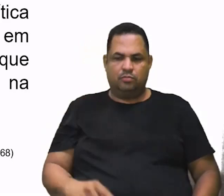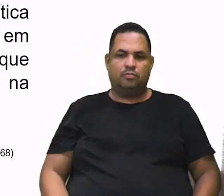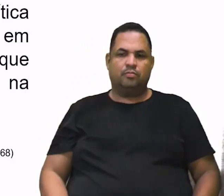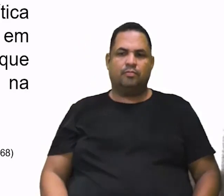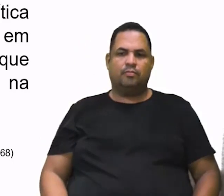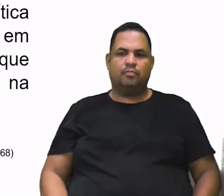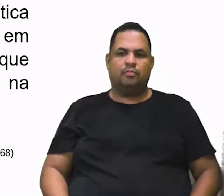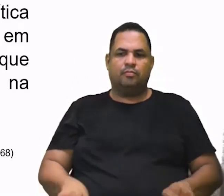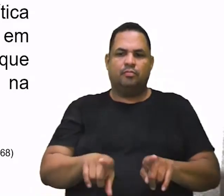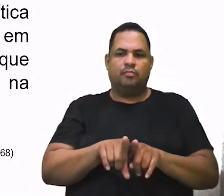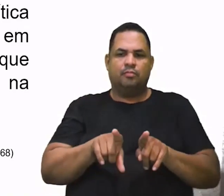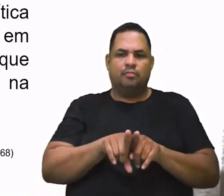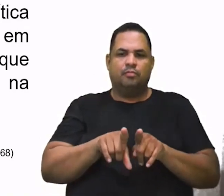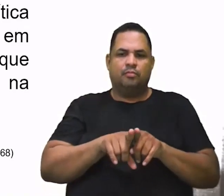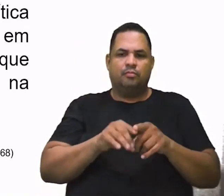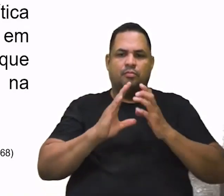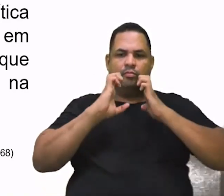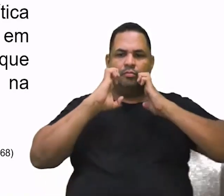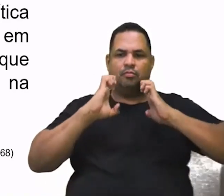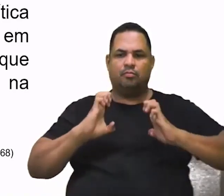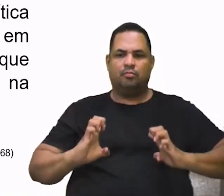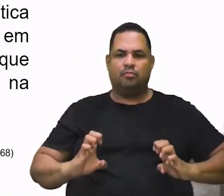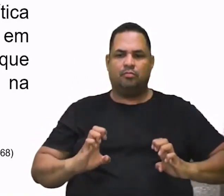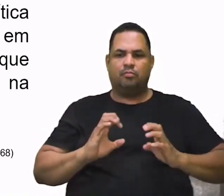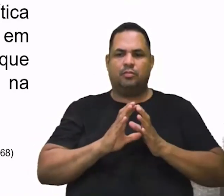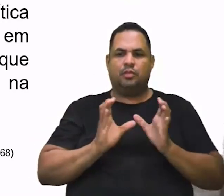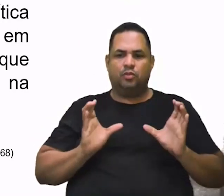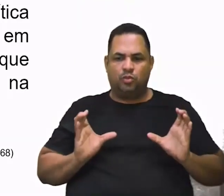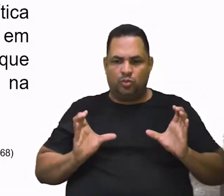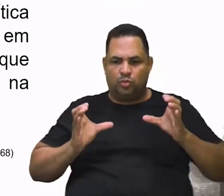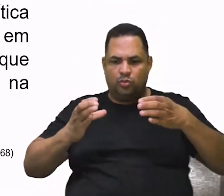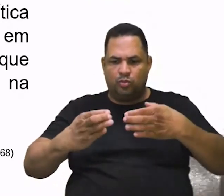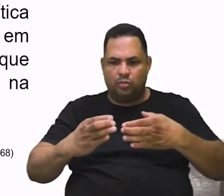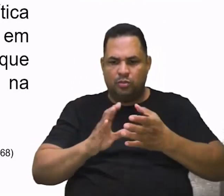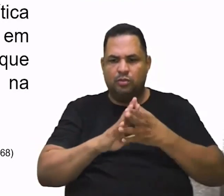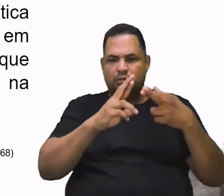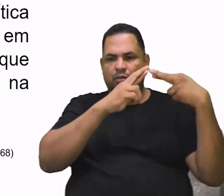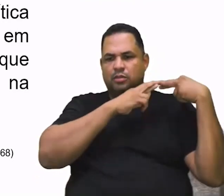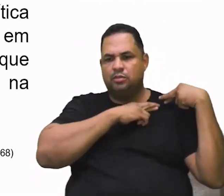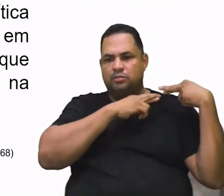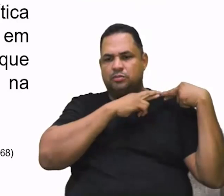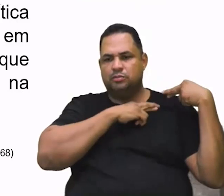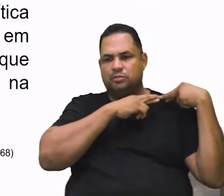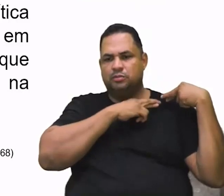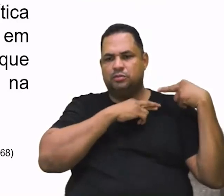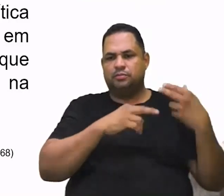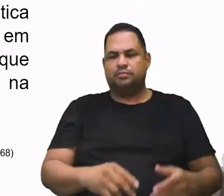E também uma ética da coletiva, que é da responsabilidade.